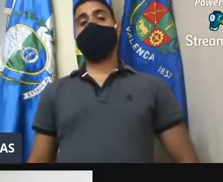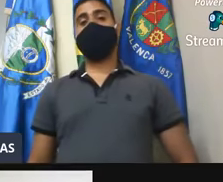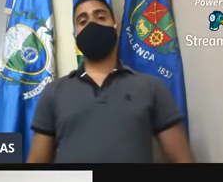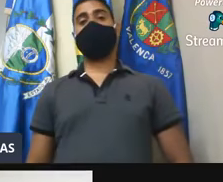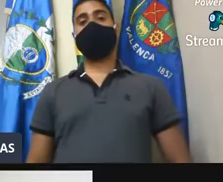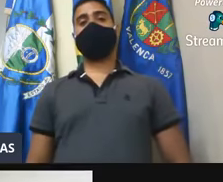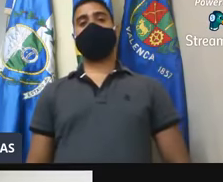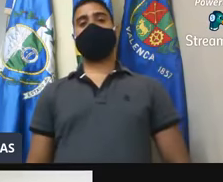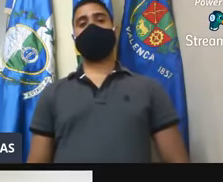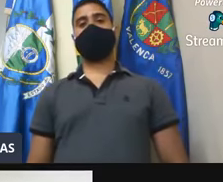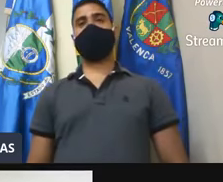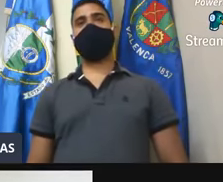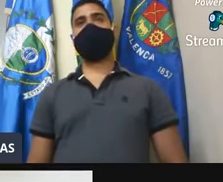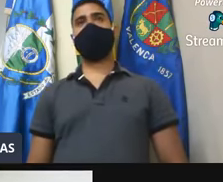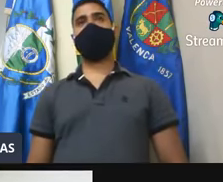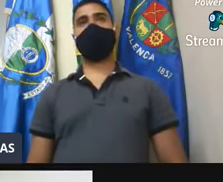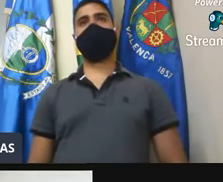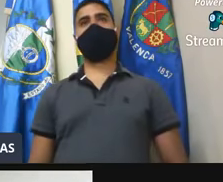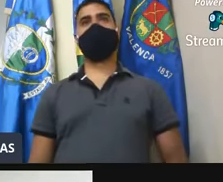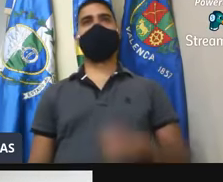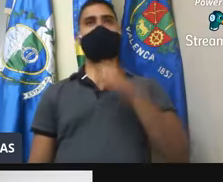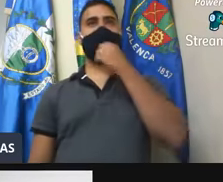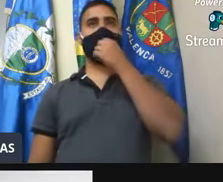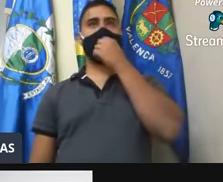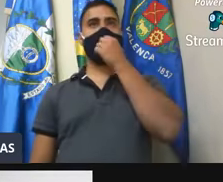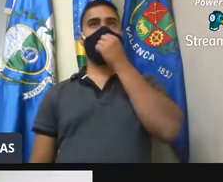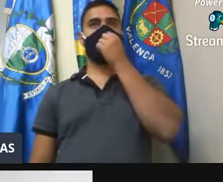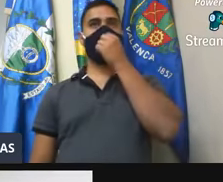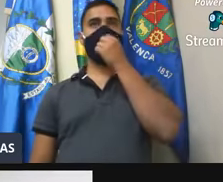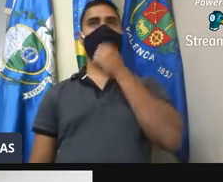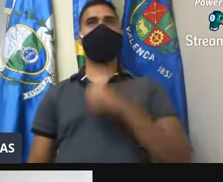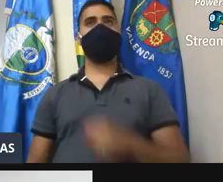Próxima vereadora, vereadora Michele Vieira Cabral.